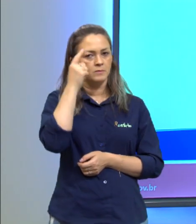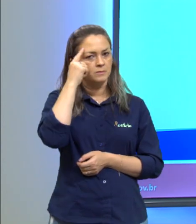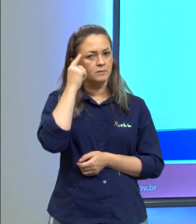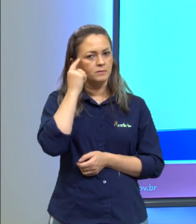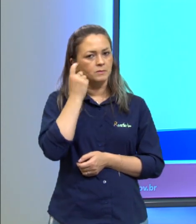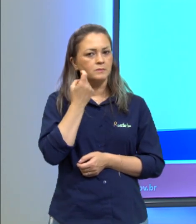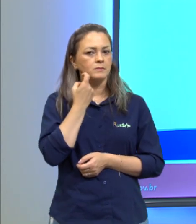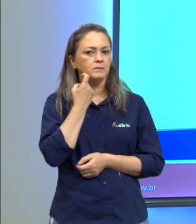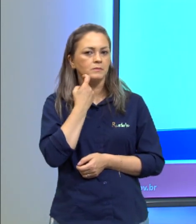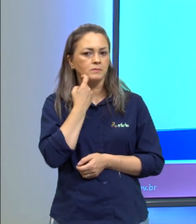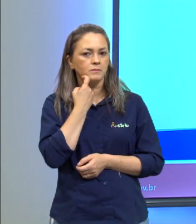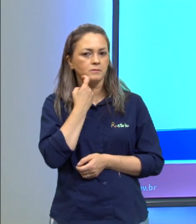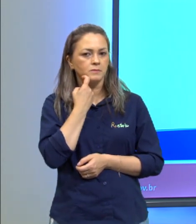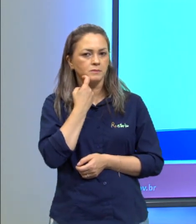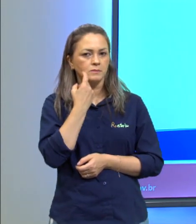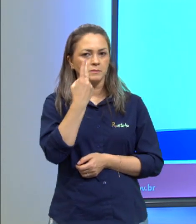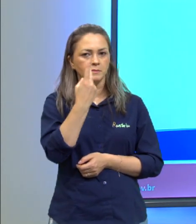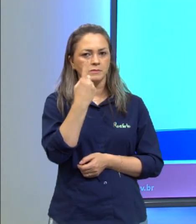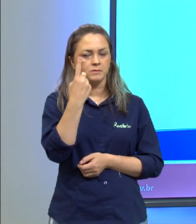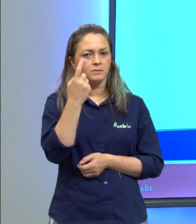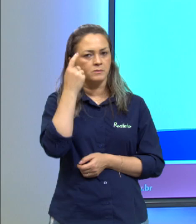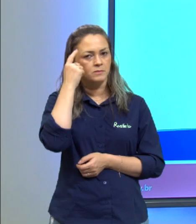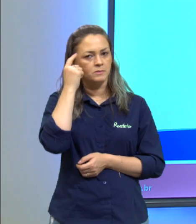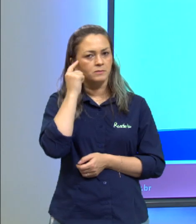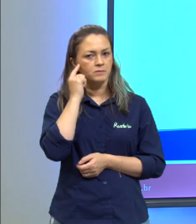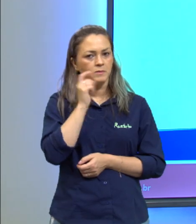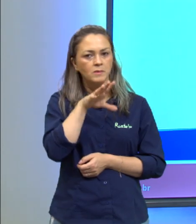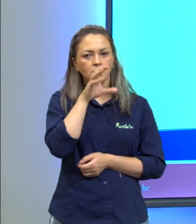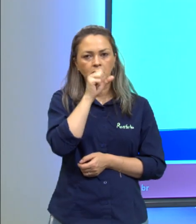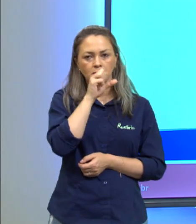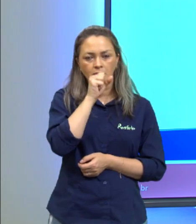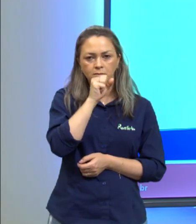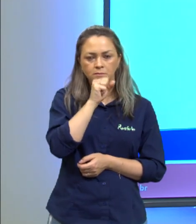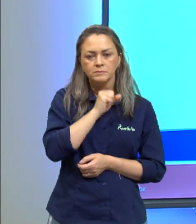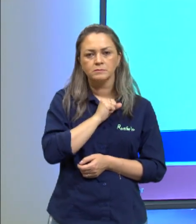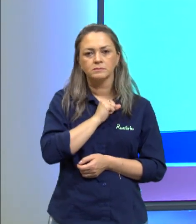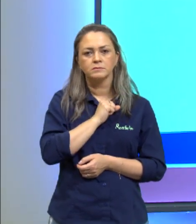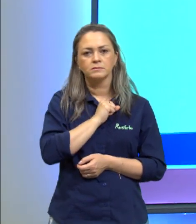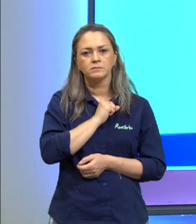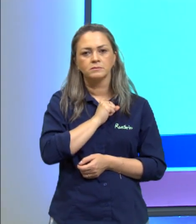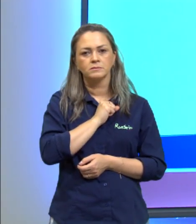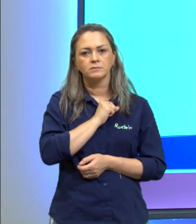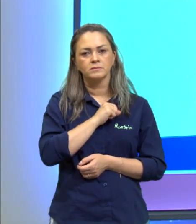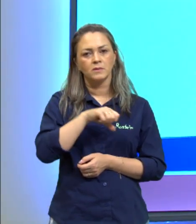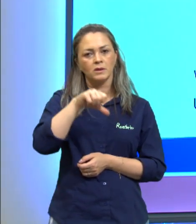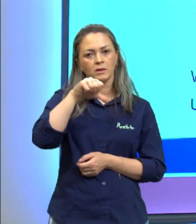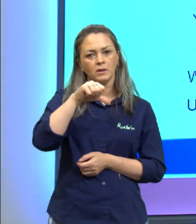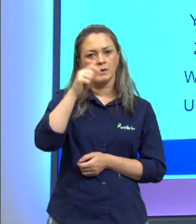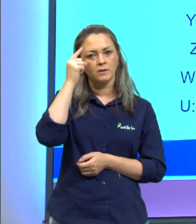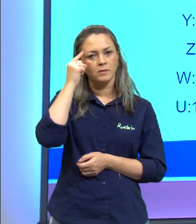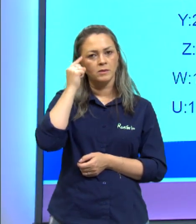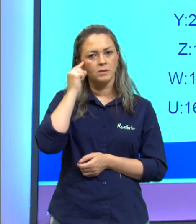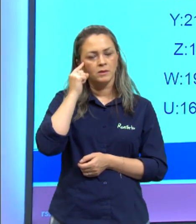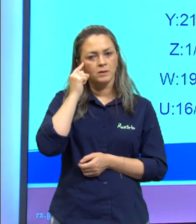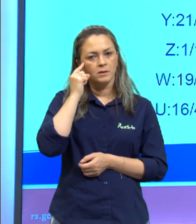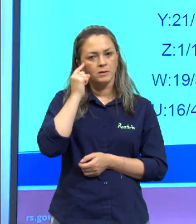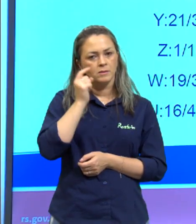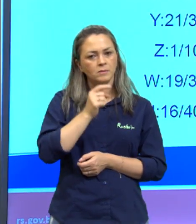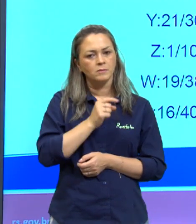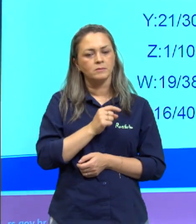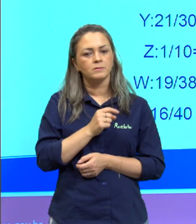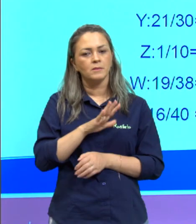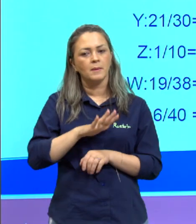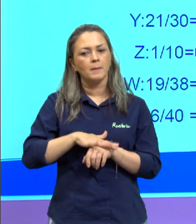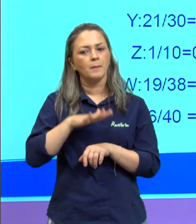na sexta-feira e de 21 minutos no sábado, eu tenho aí 9 minutos de diferença.